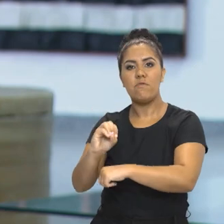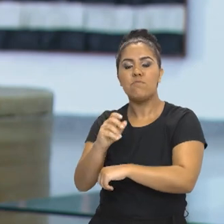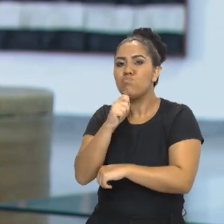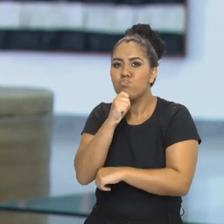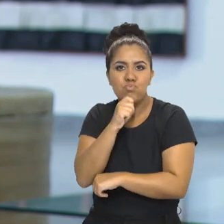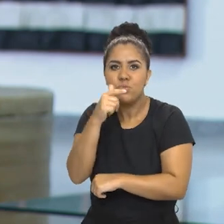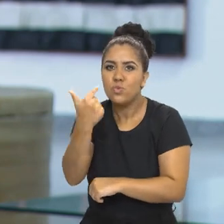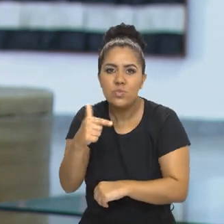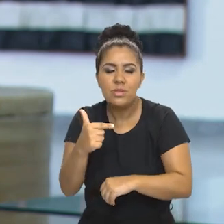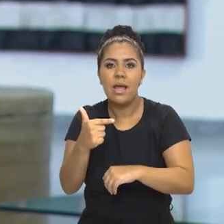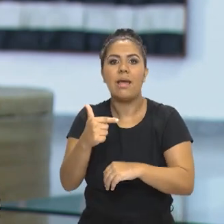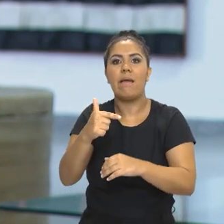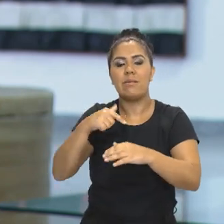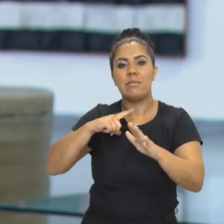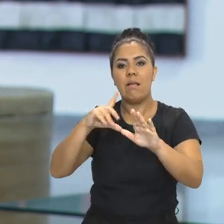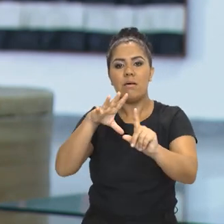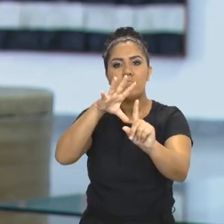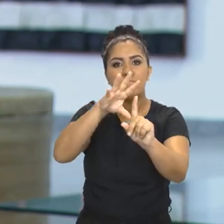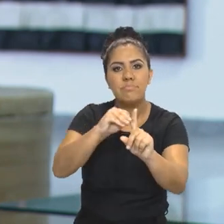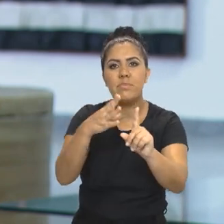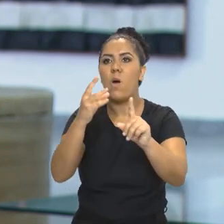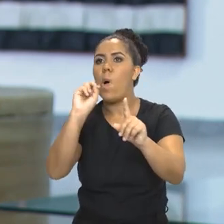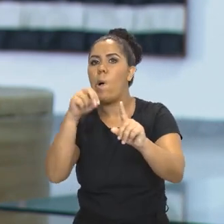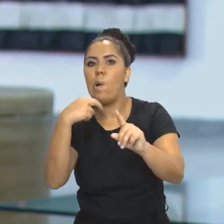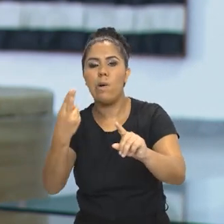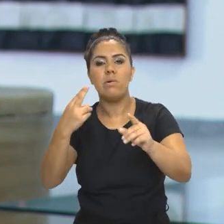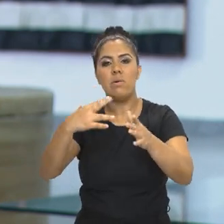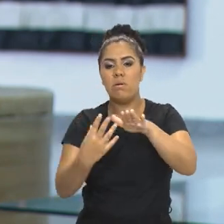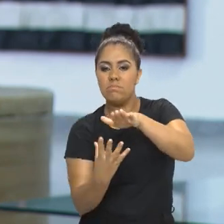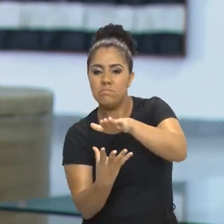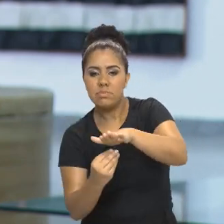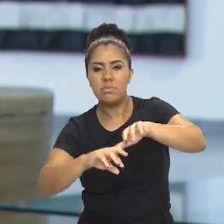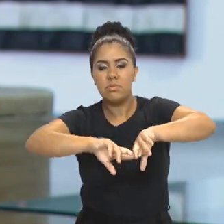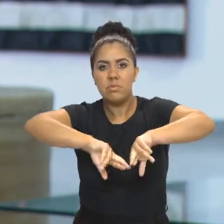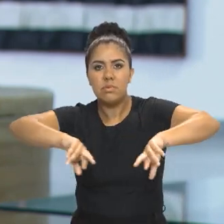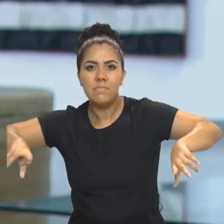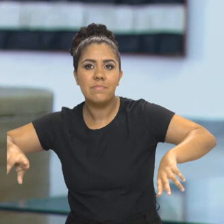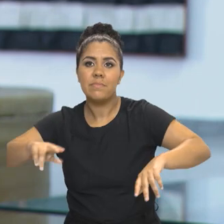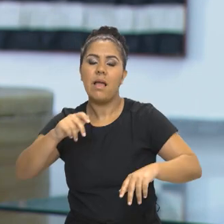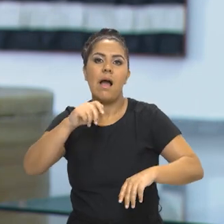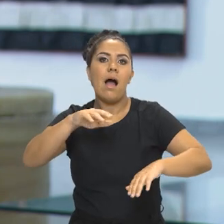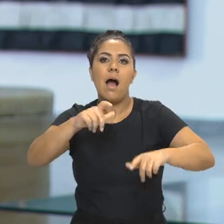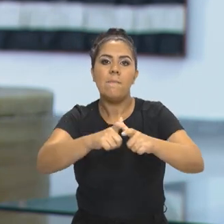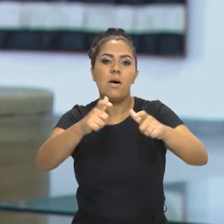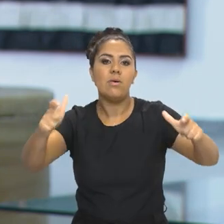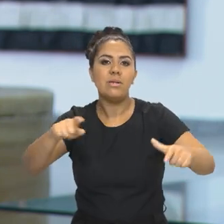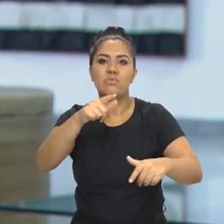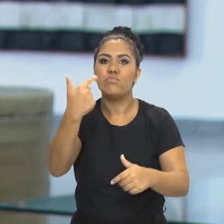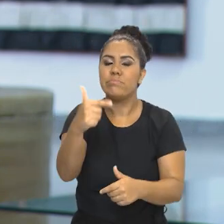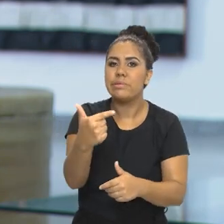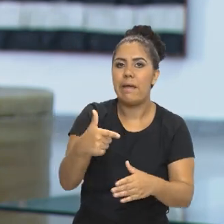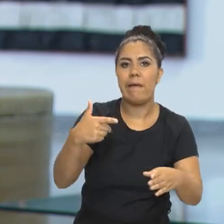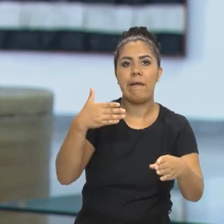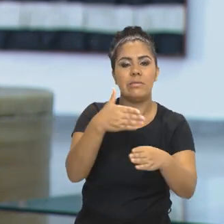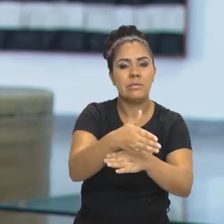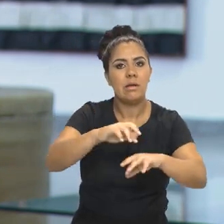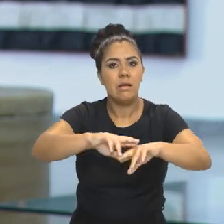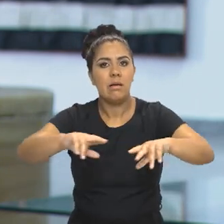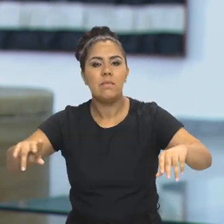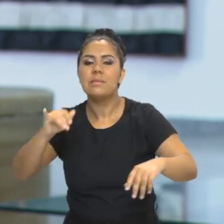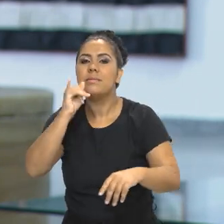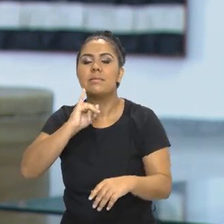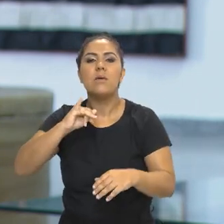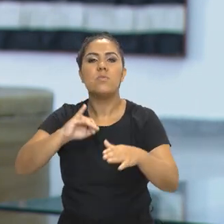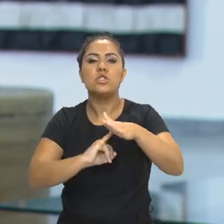digitalizado. Isso é um custo que, muitas vezes, não é acessível para essas instituições, principalmente os pontos de memória, que são